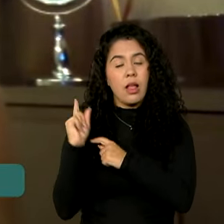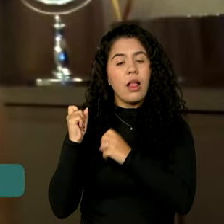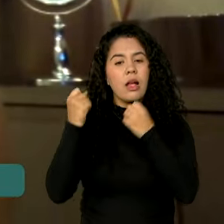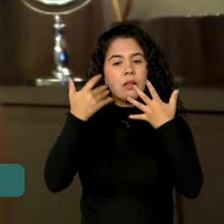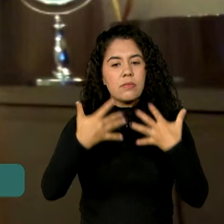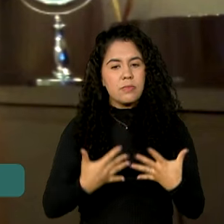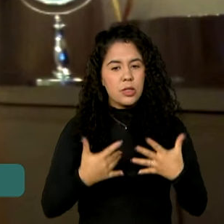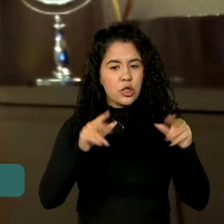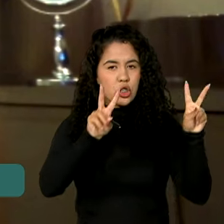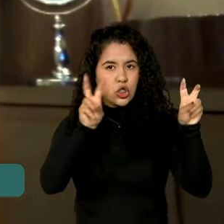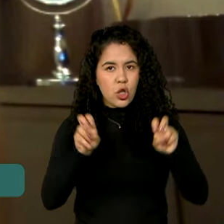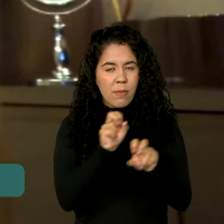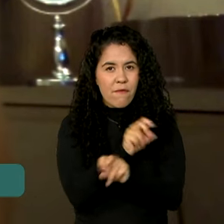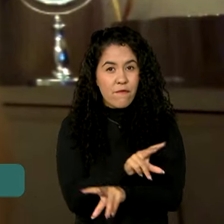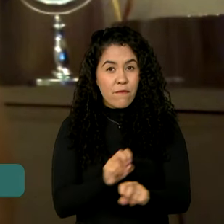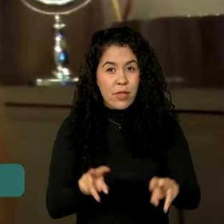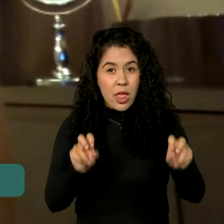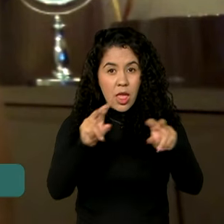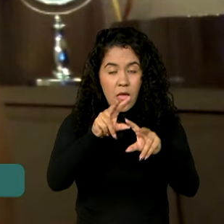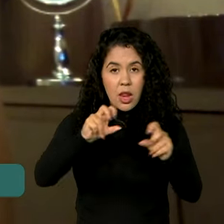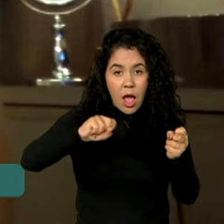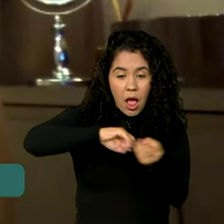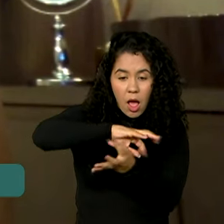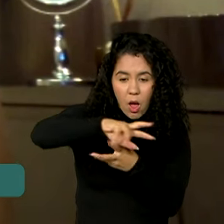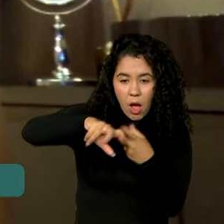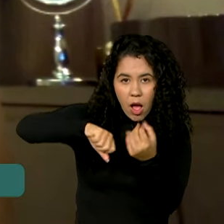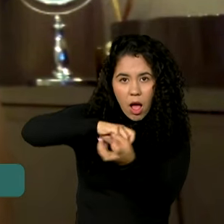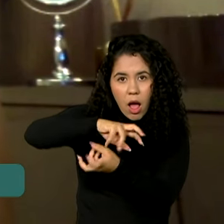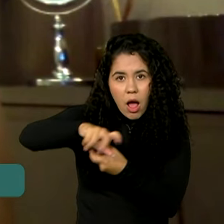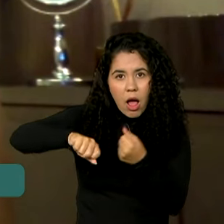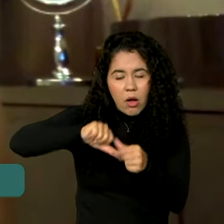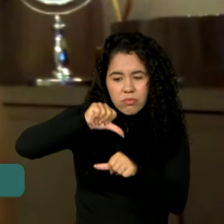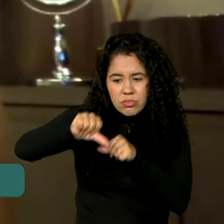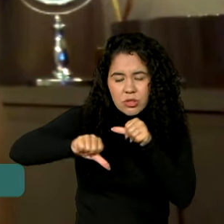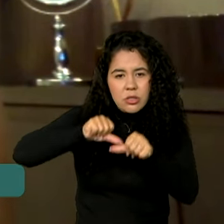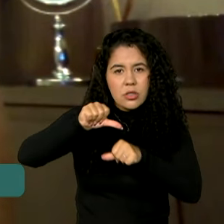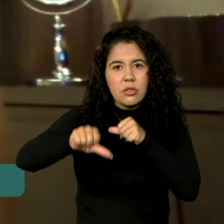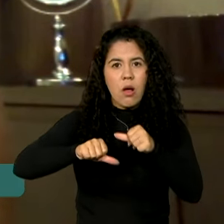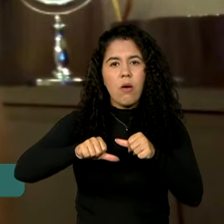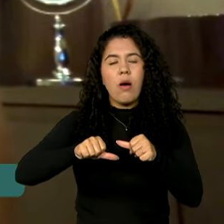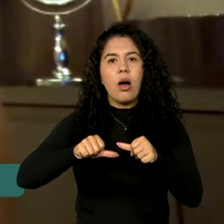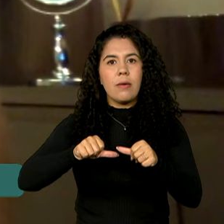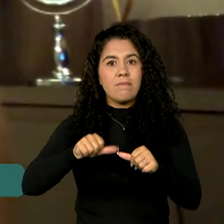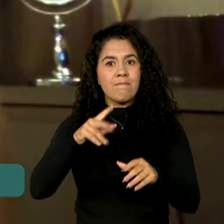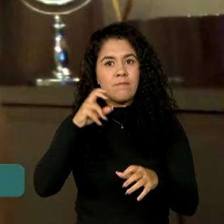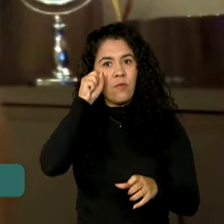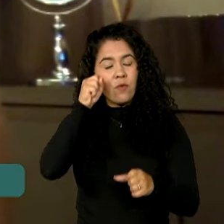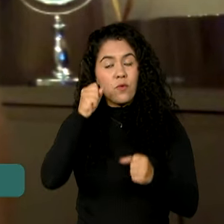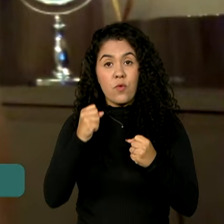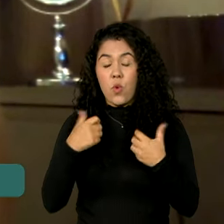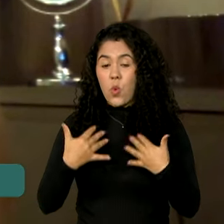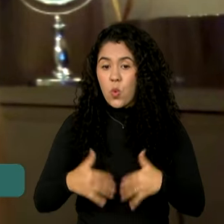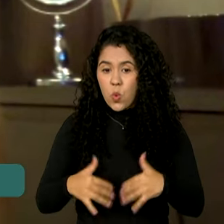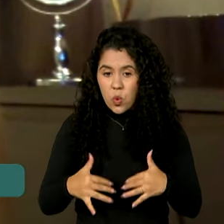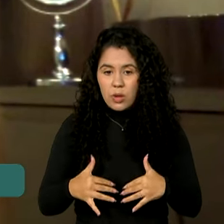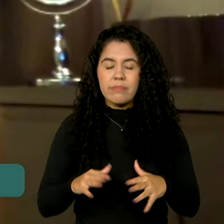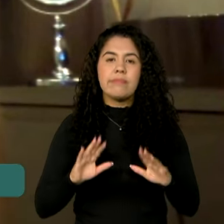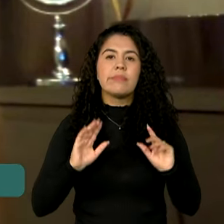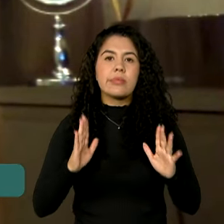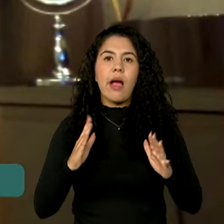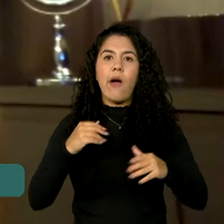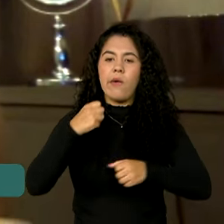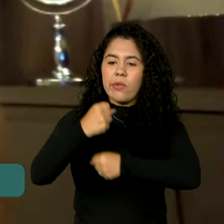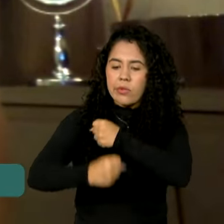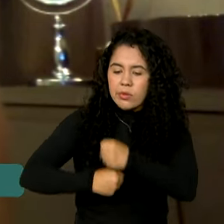uma capacidade de replicação e uma capacidade de modificação, de mutação muito grande. Então, a cada